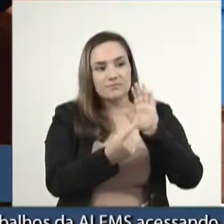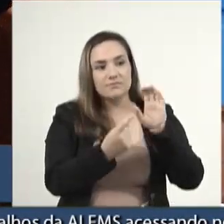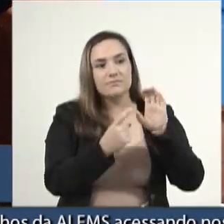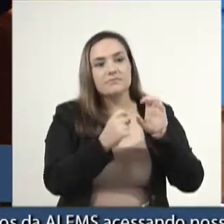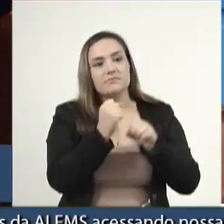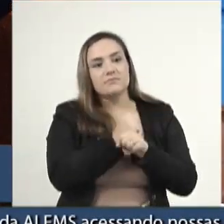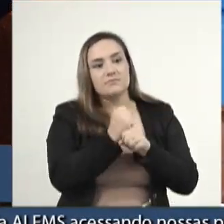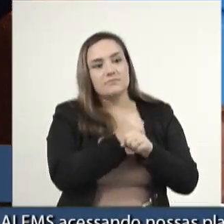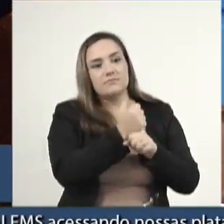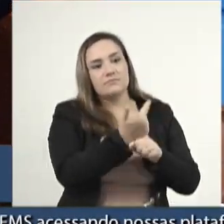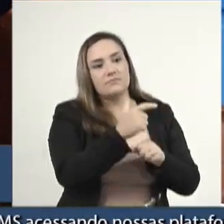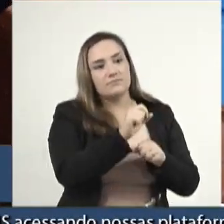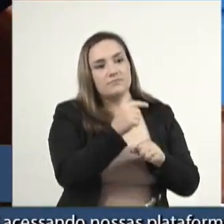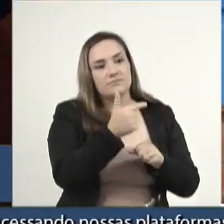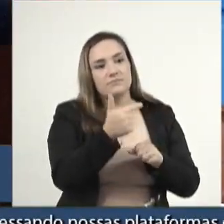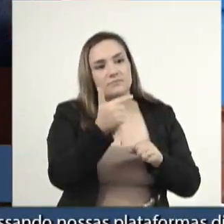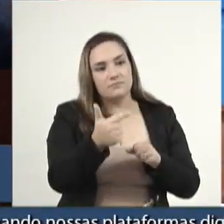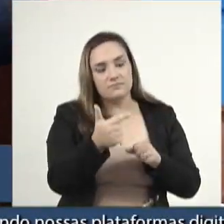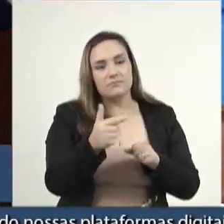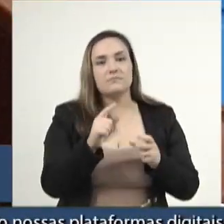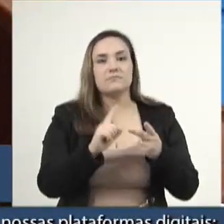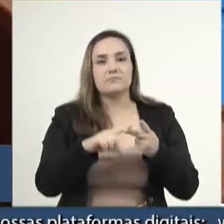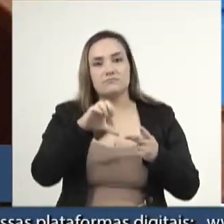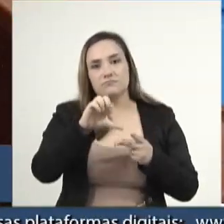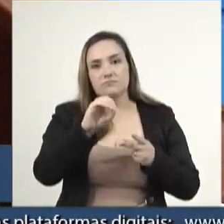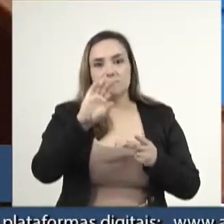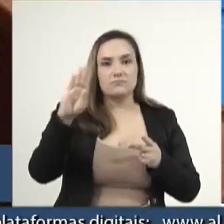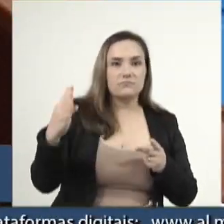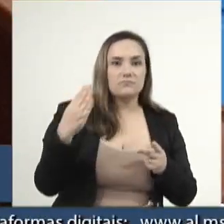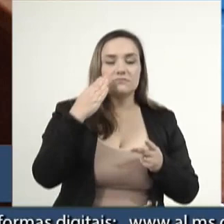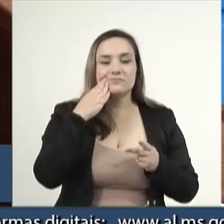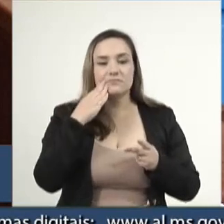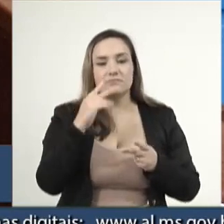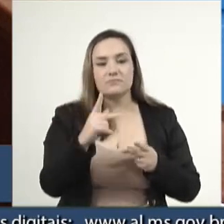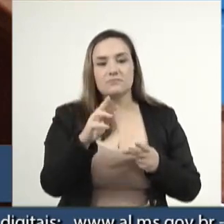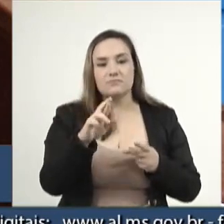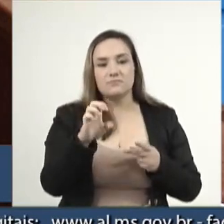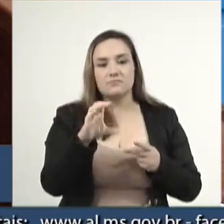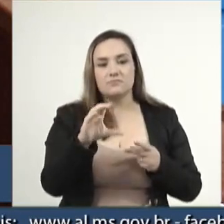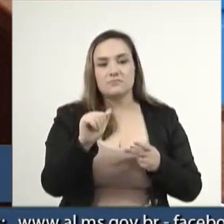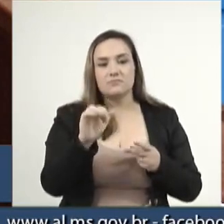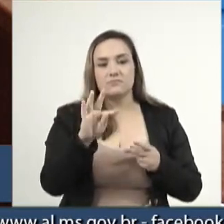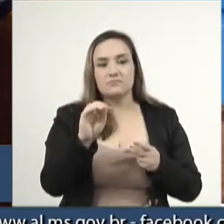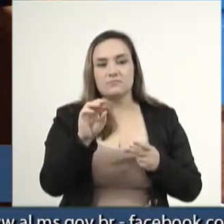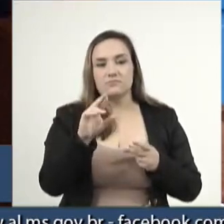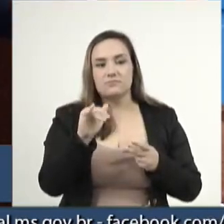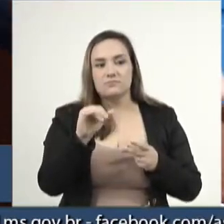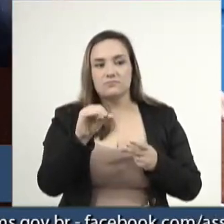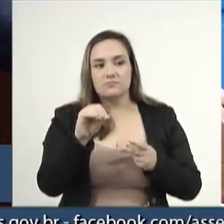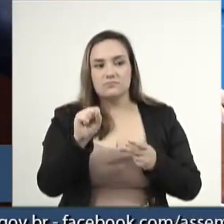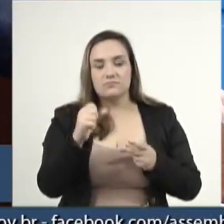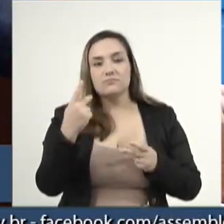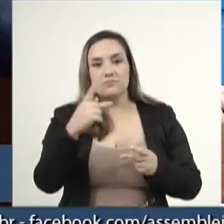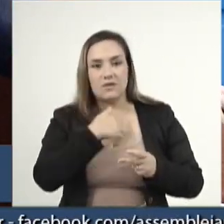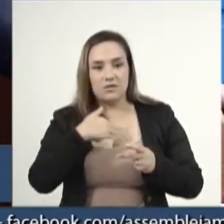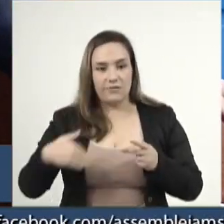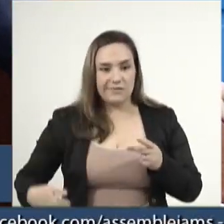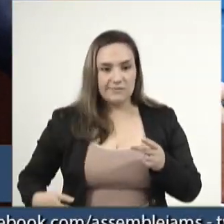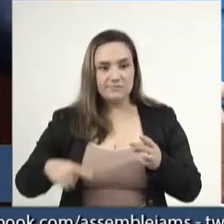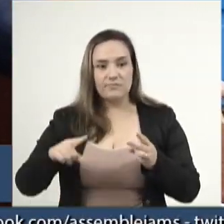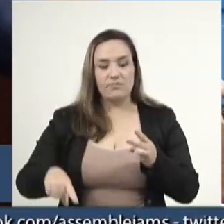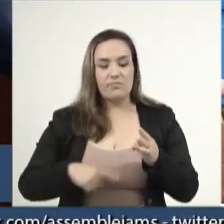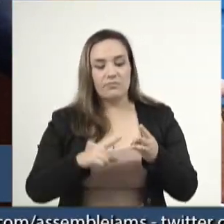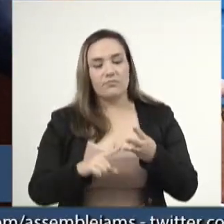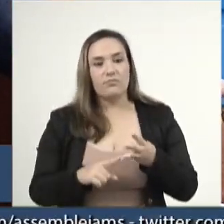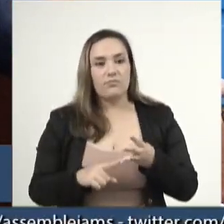2022, 90 bilhões de precatórios não pagos pelo governo que V. Exª representou